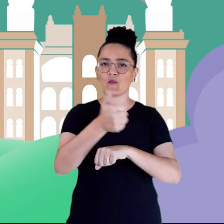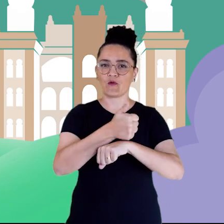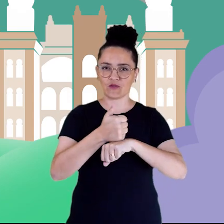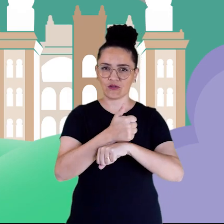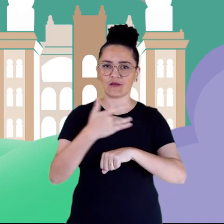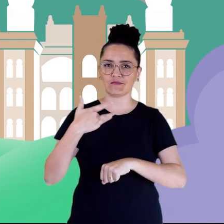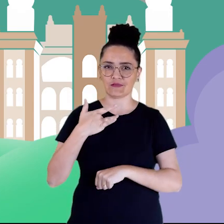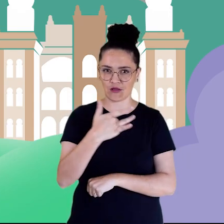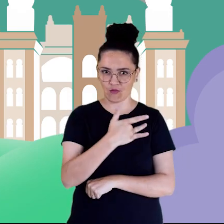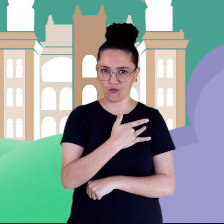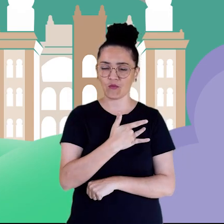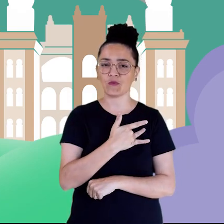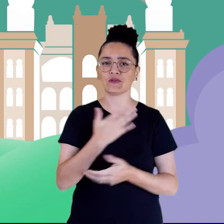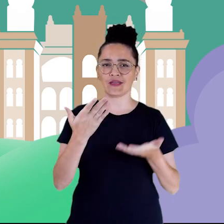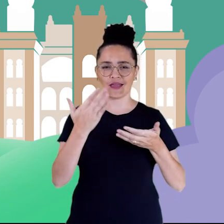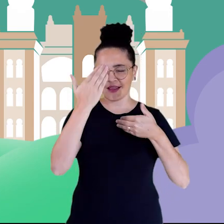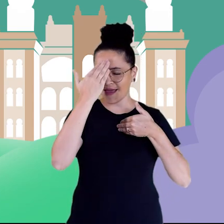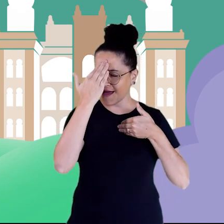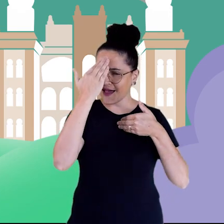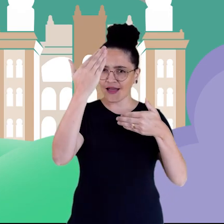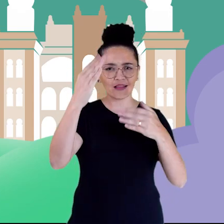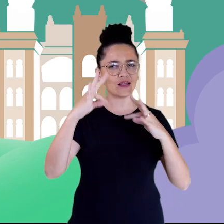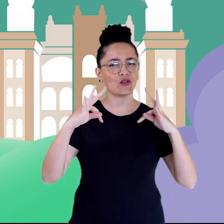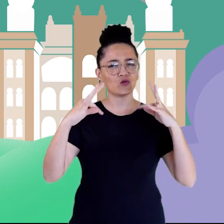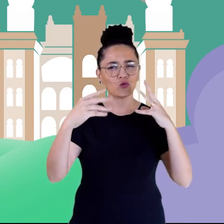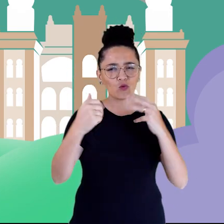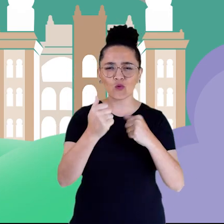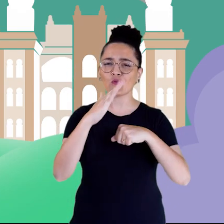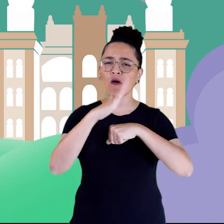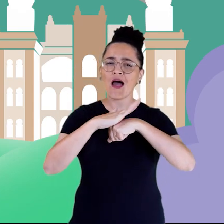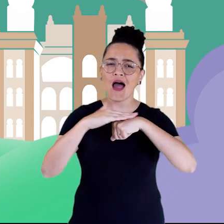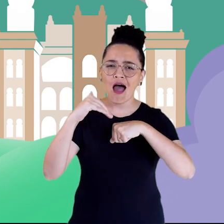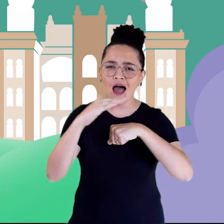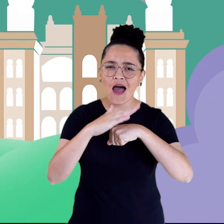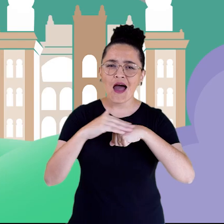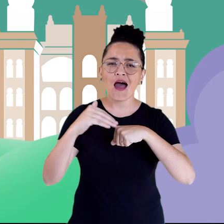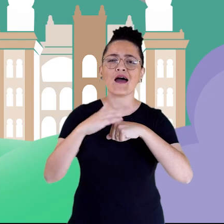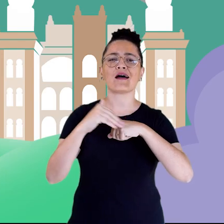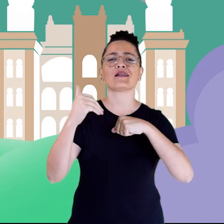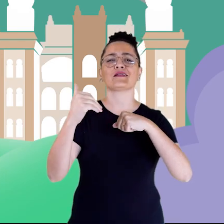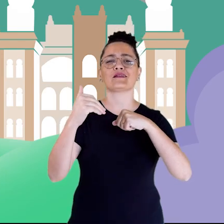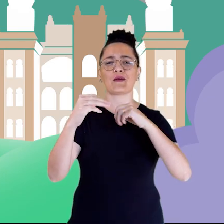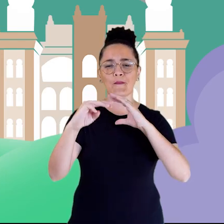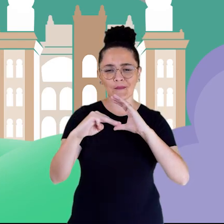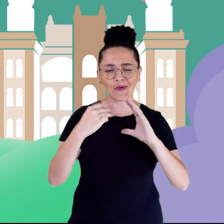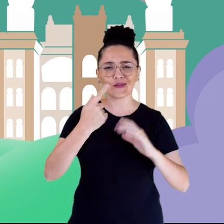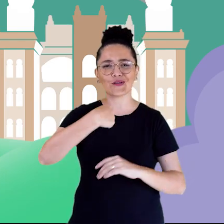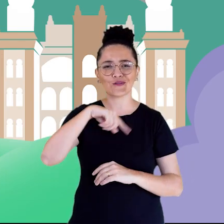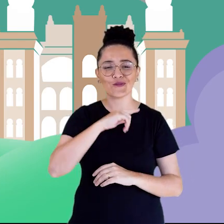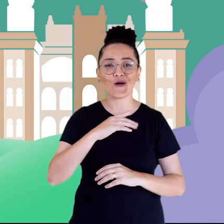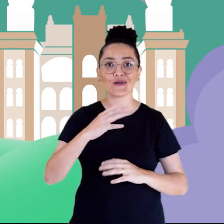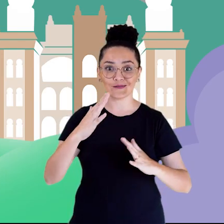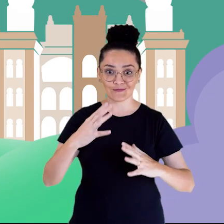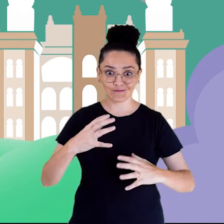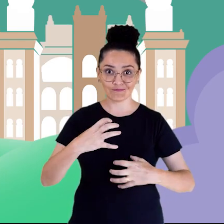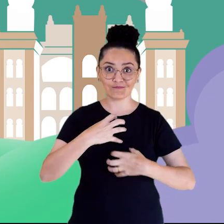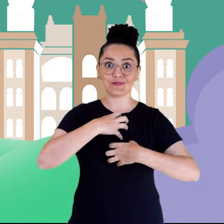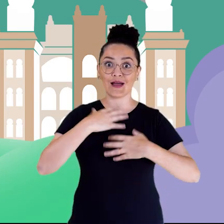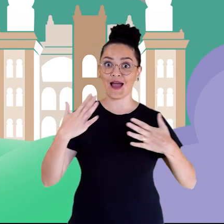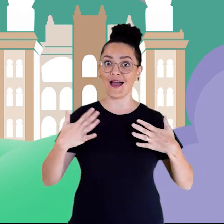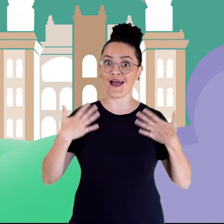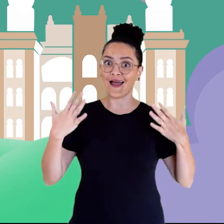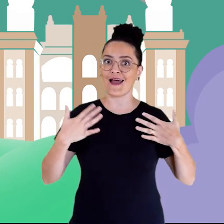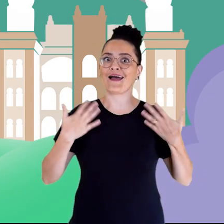Agradecendo todas as mensagens de carinho Que foram verdadeiras injeções de ânimo em nossas